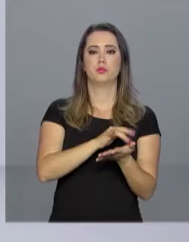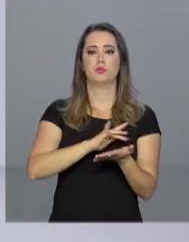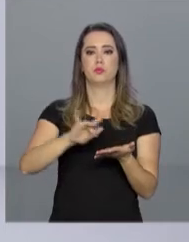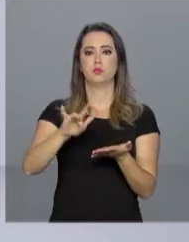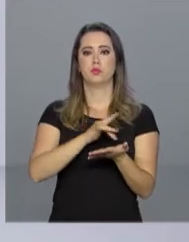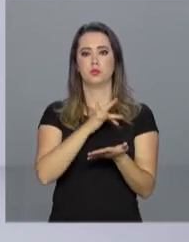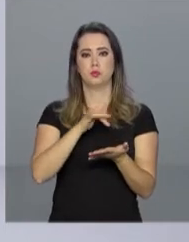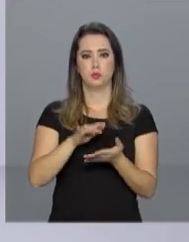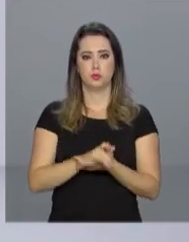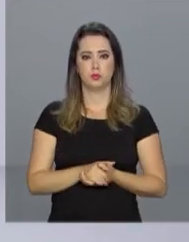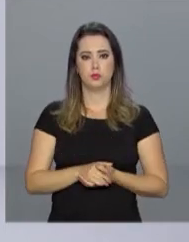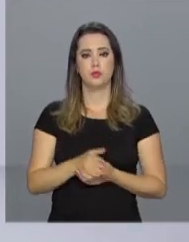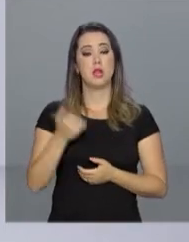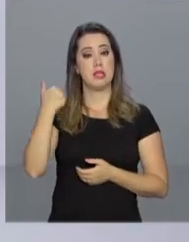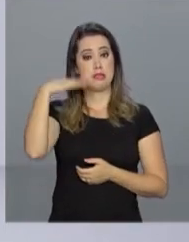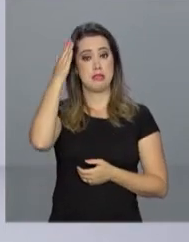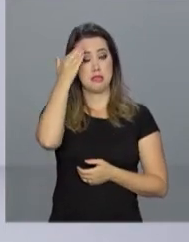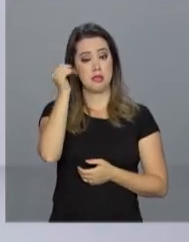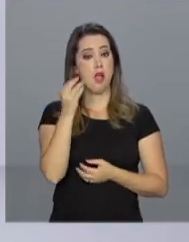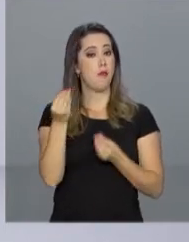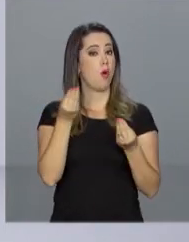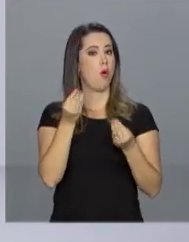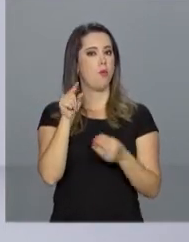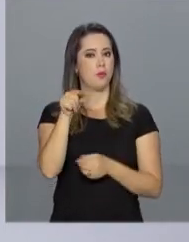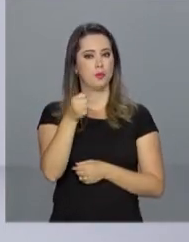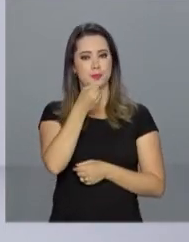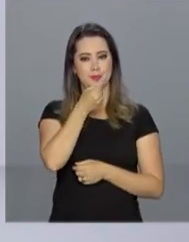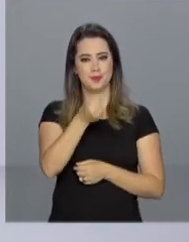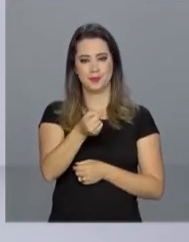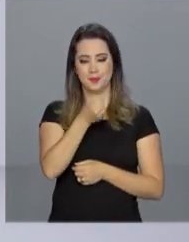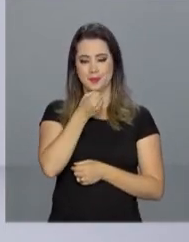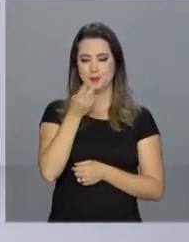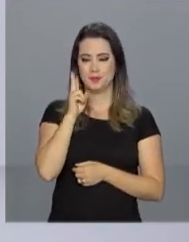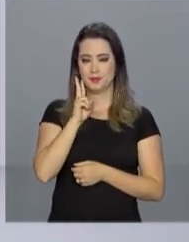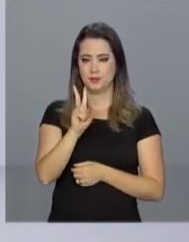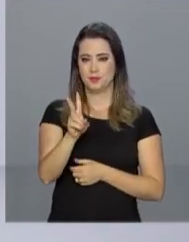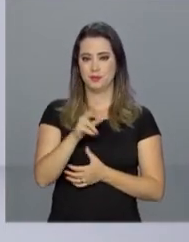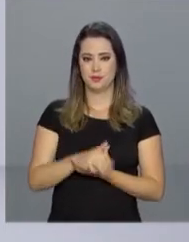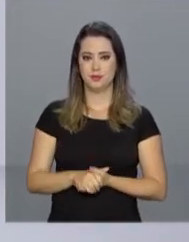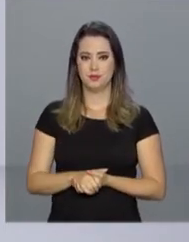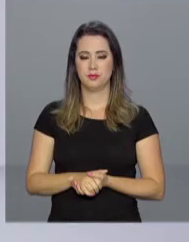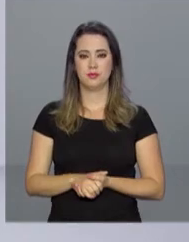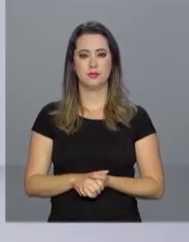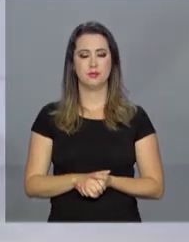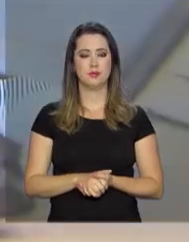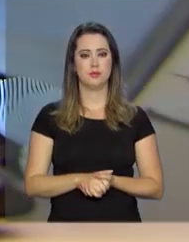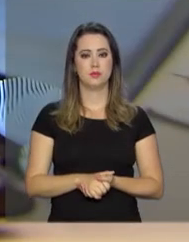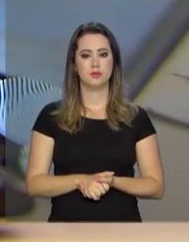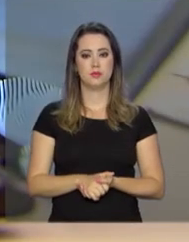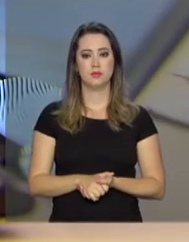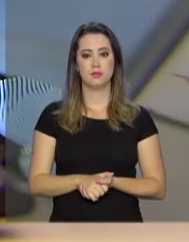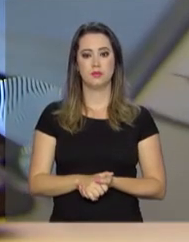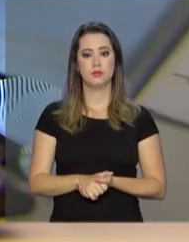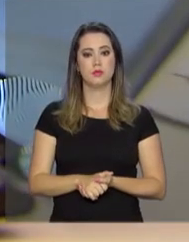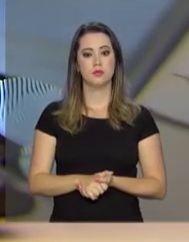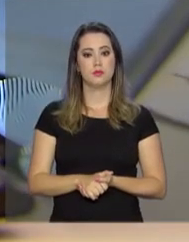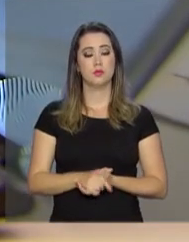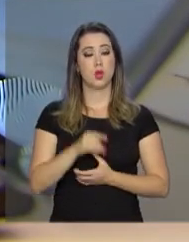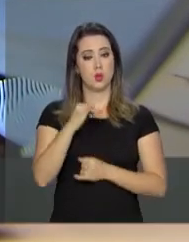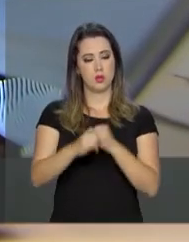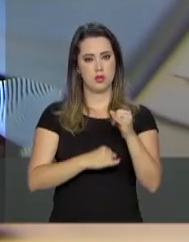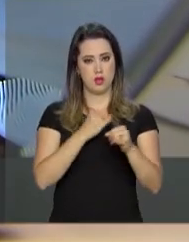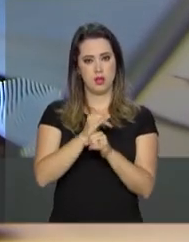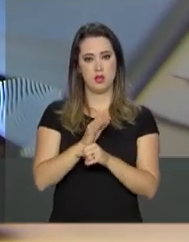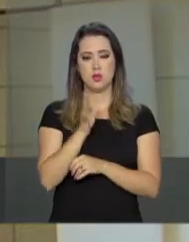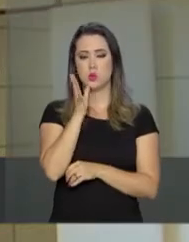celular ou tablet. Saiba como na reportagem de Márcia Fernandes. Sua internet